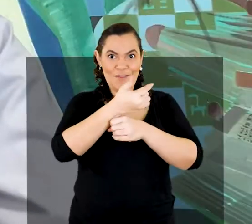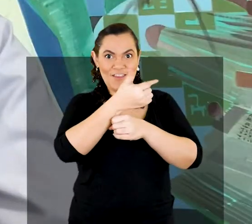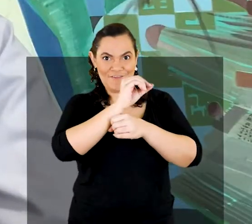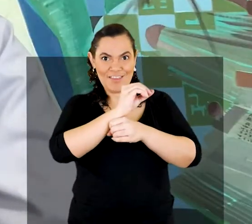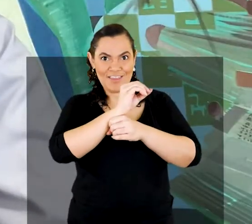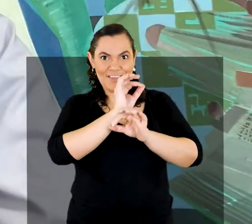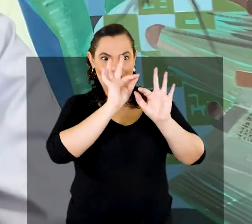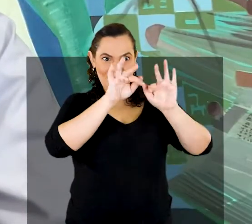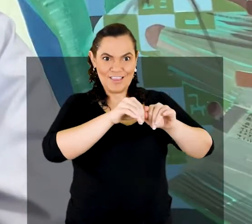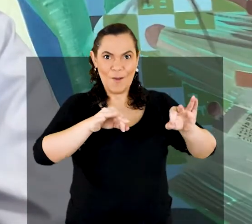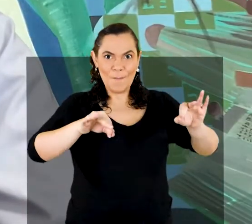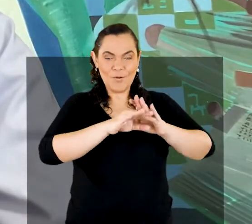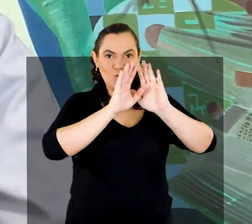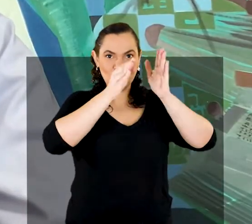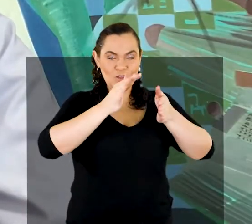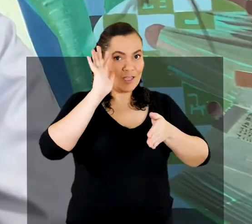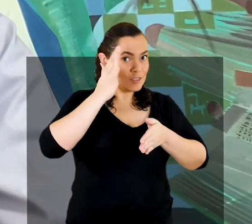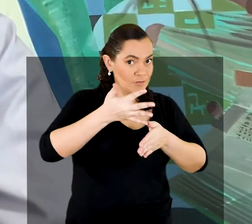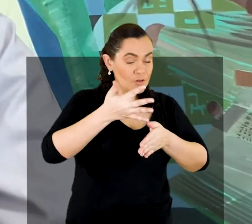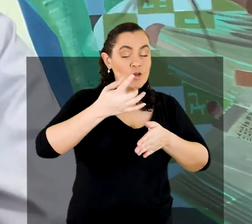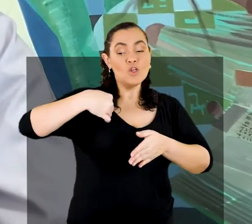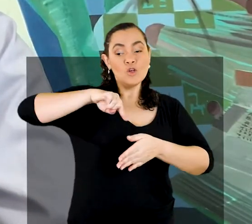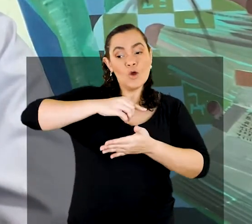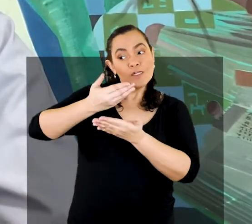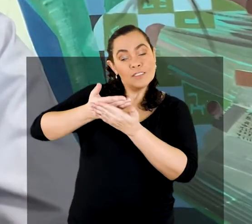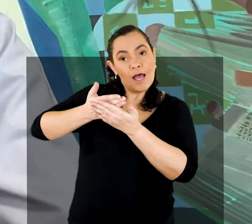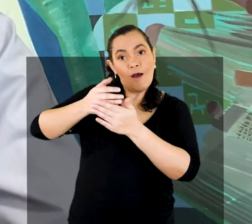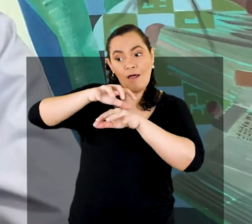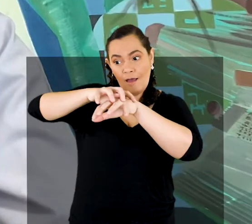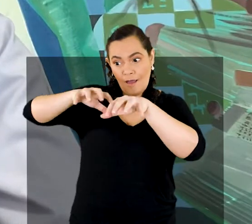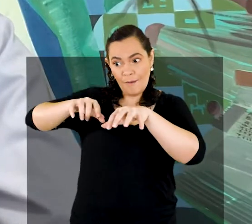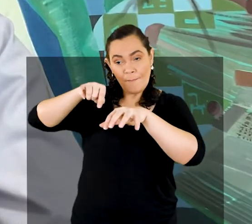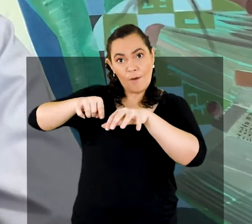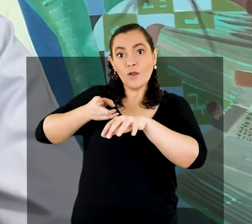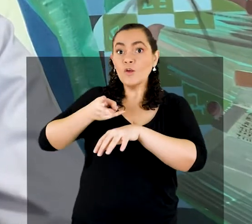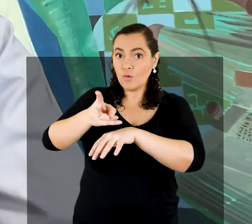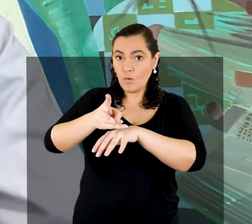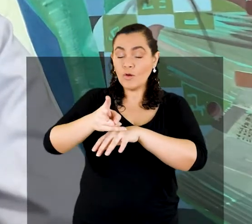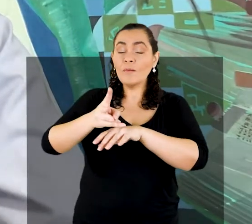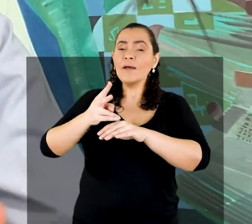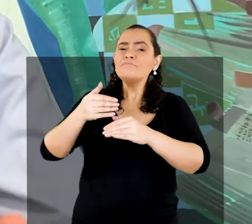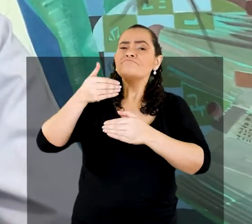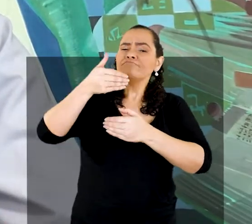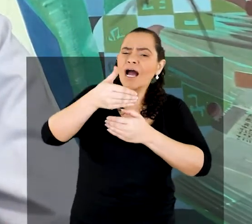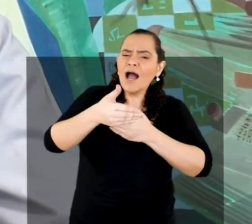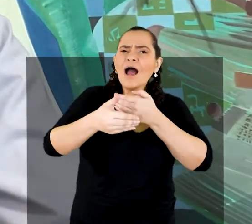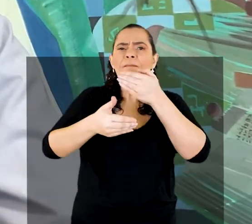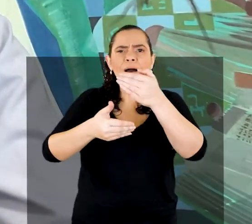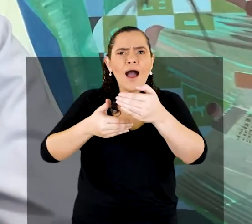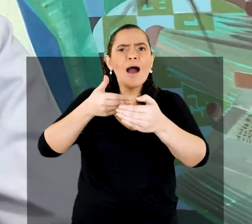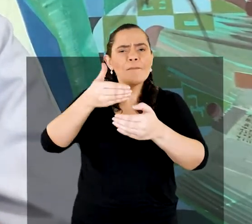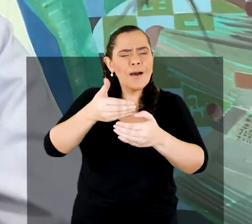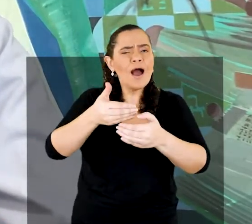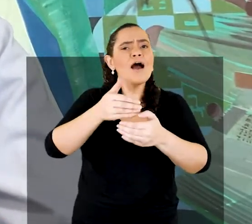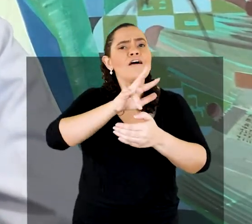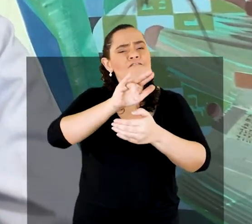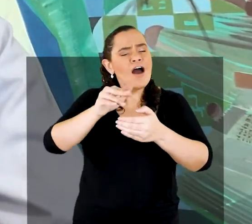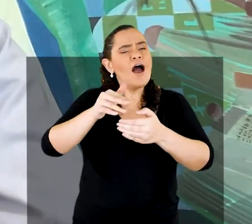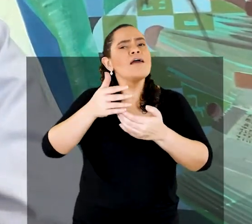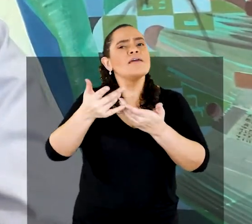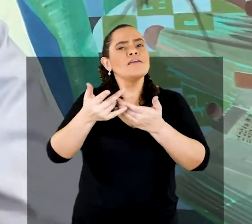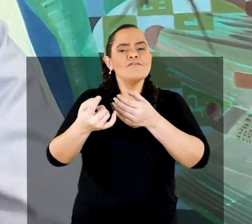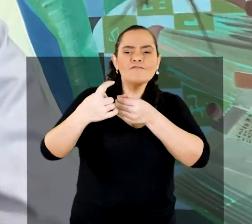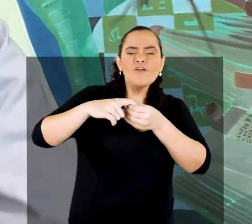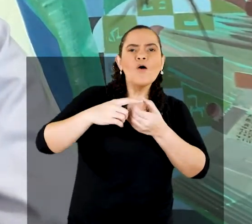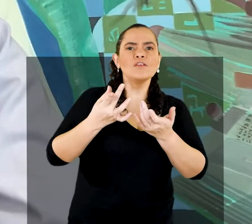foi regulamentado no final de 2020, vamos seguir oferecendo aulas remotas e ampliando de forma gradativa e